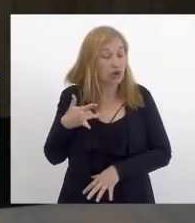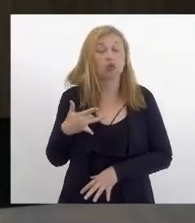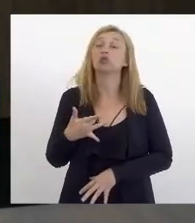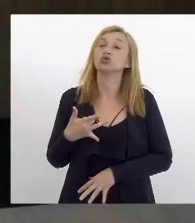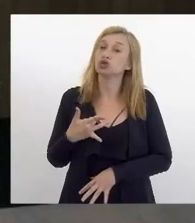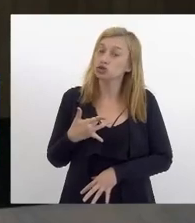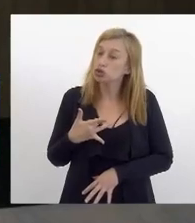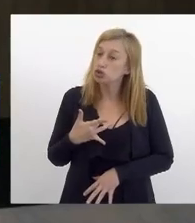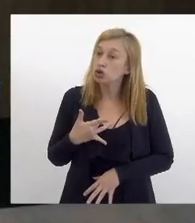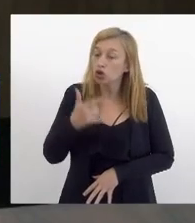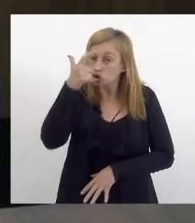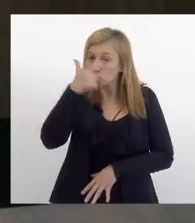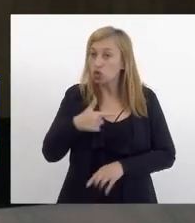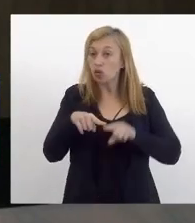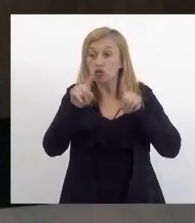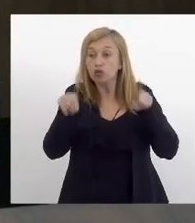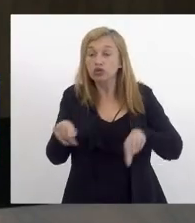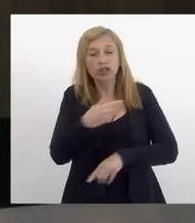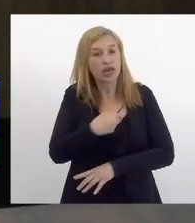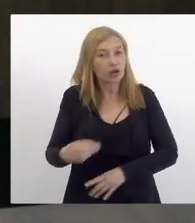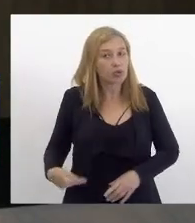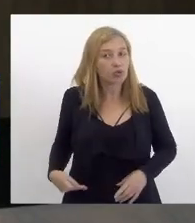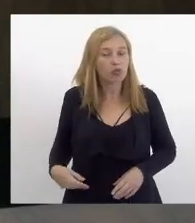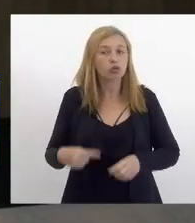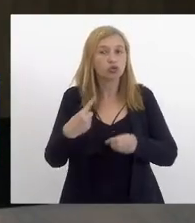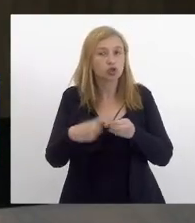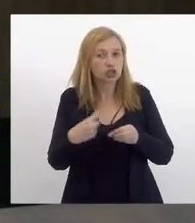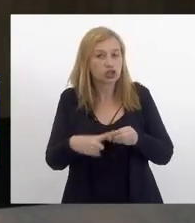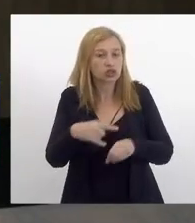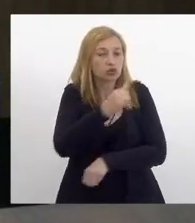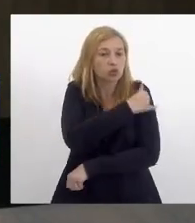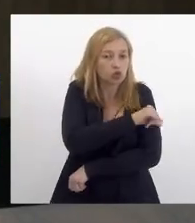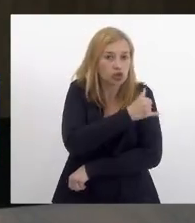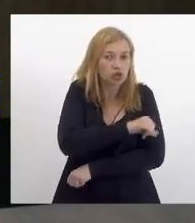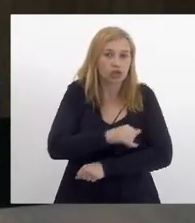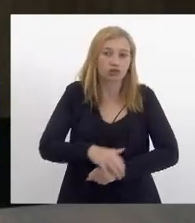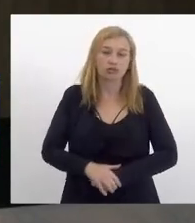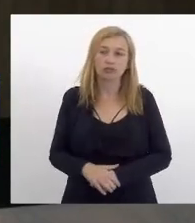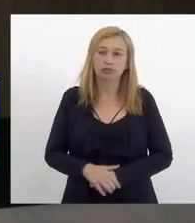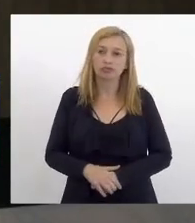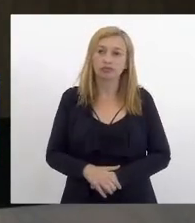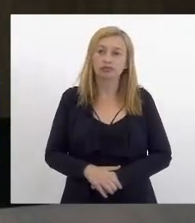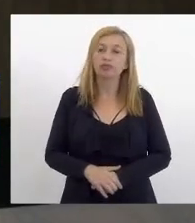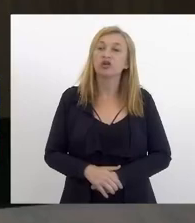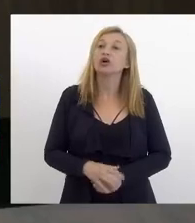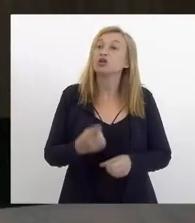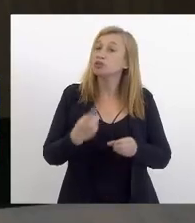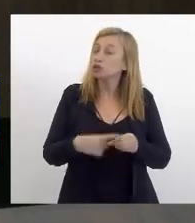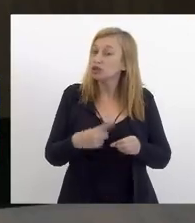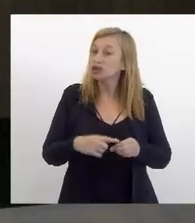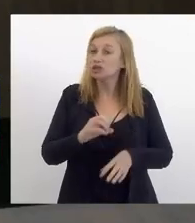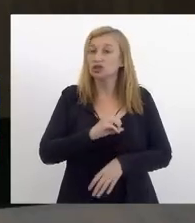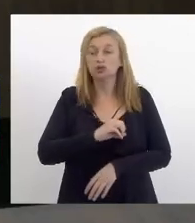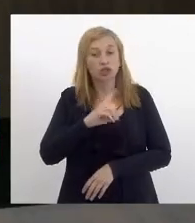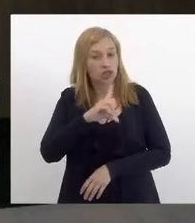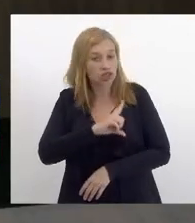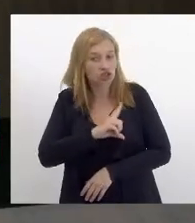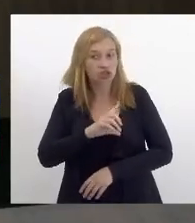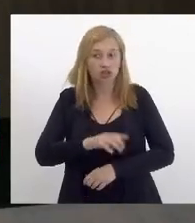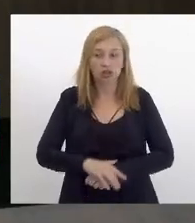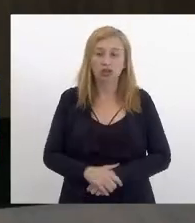sou funcionária pública do município do Rio de Janeiro e do município de Duque de Caxias